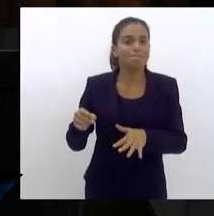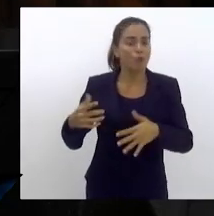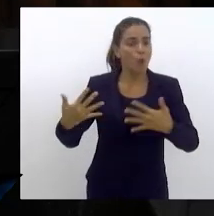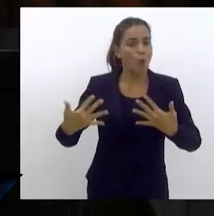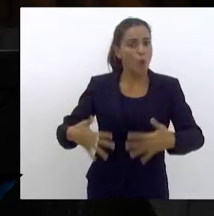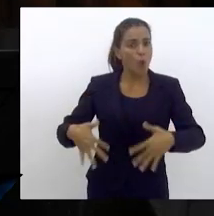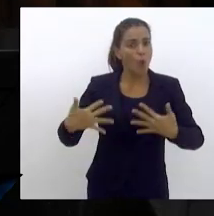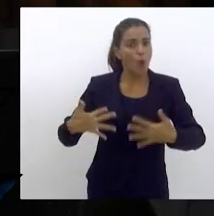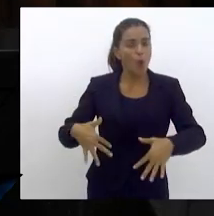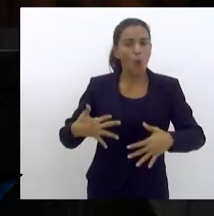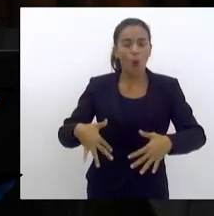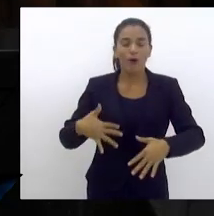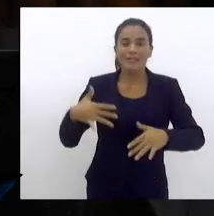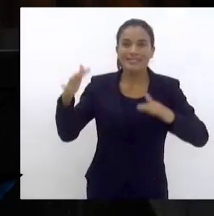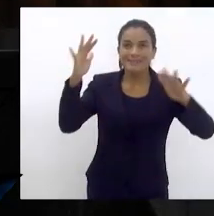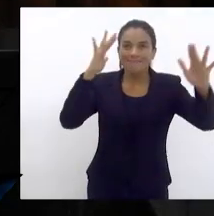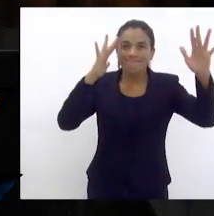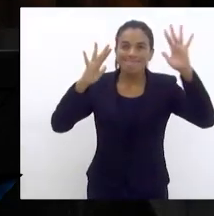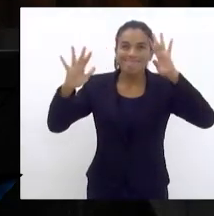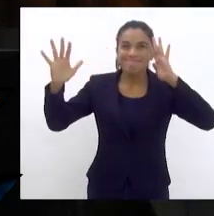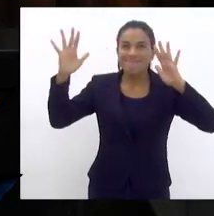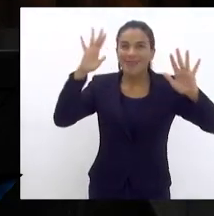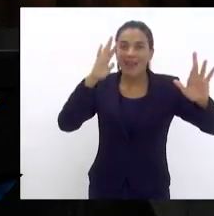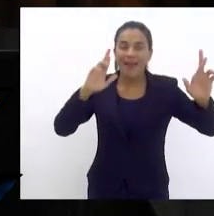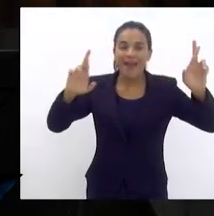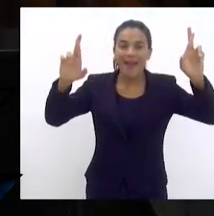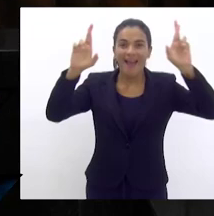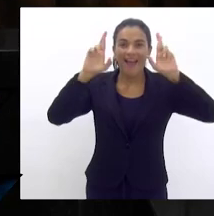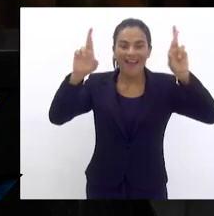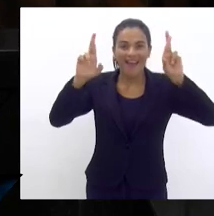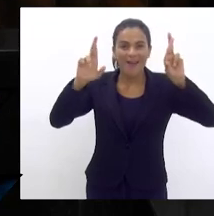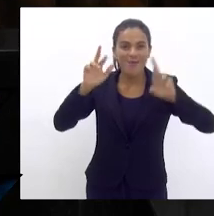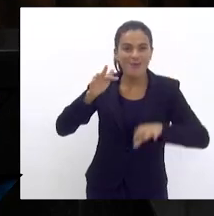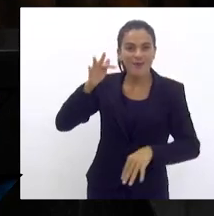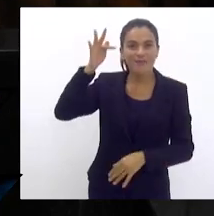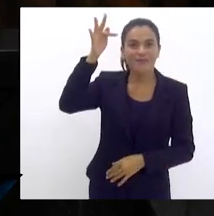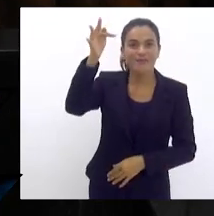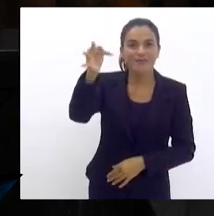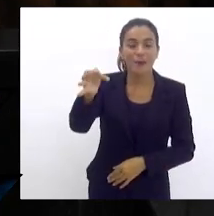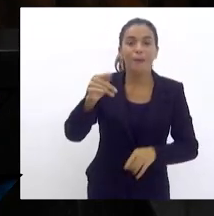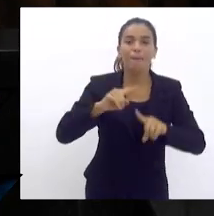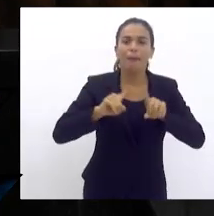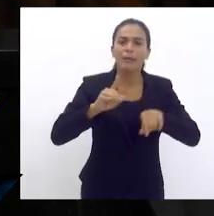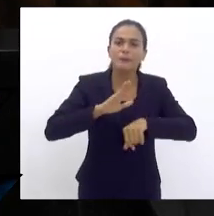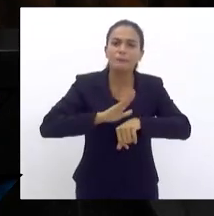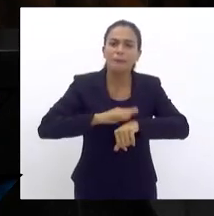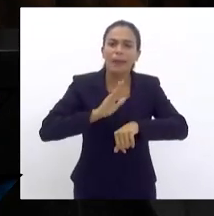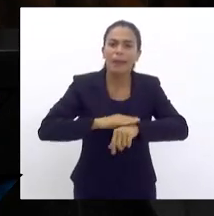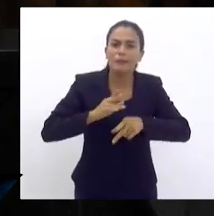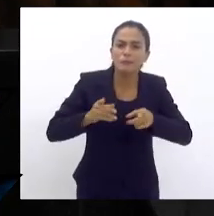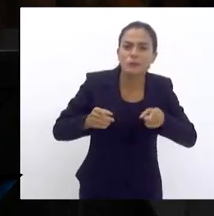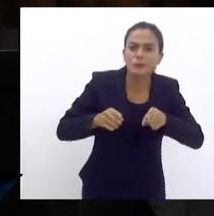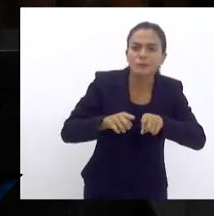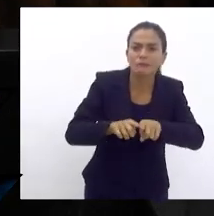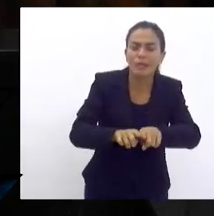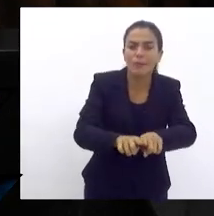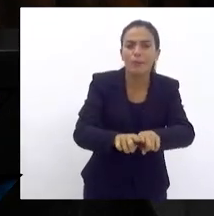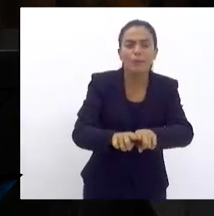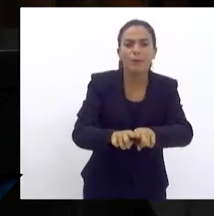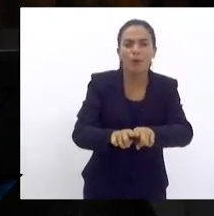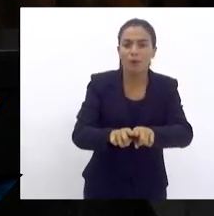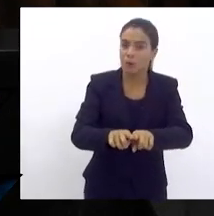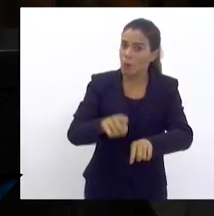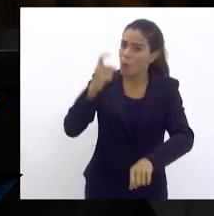de esperança para o futuro, mas, ao mesmo tempo, trouxe uma